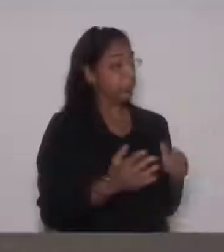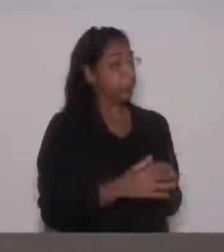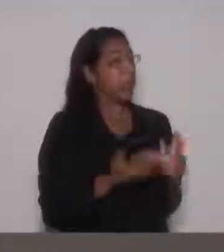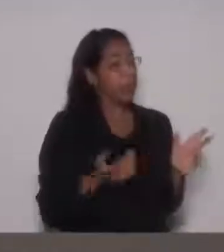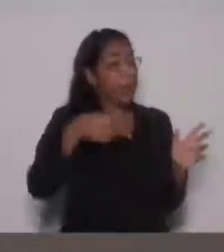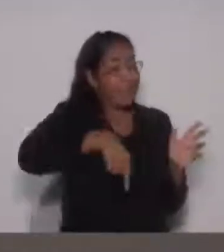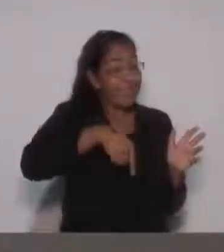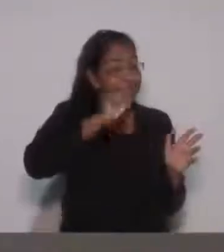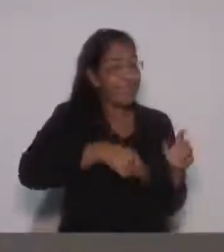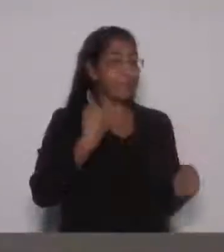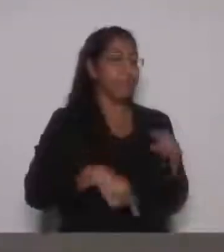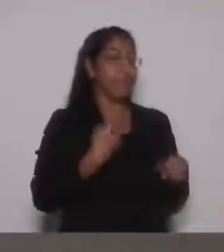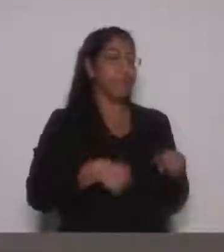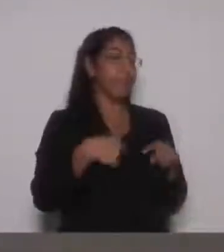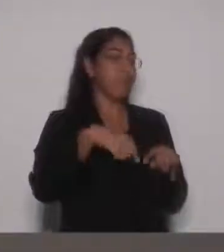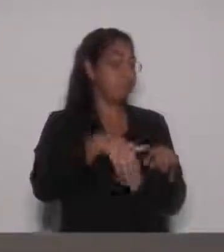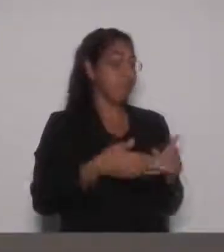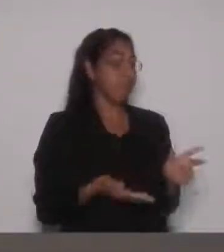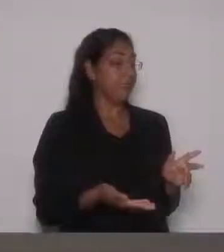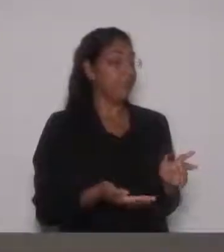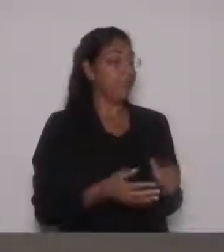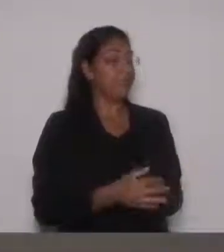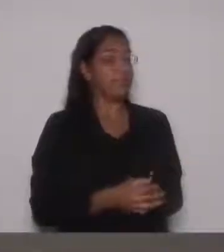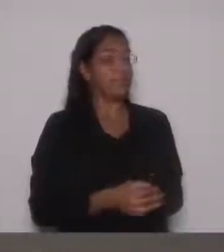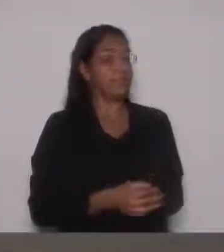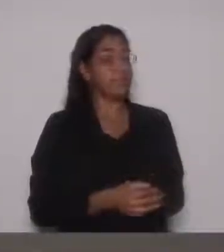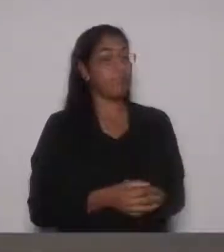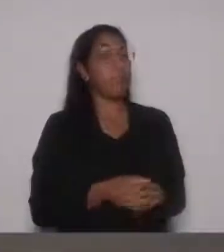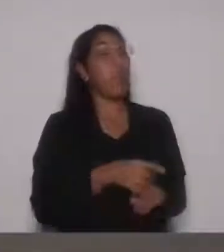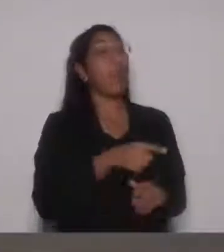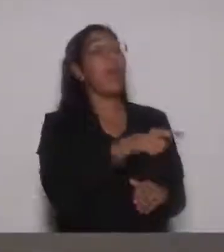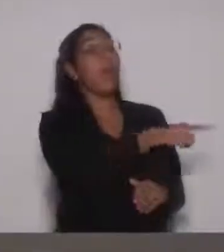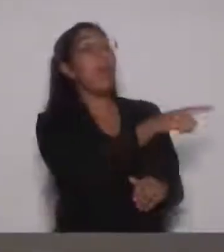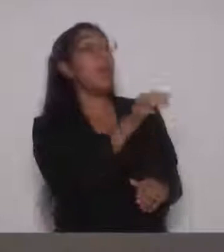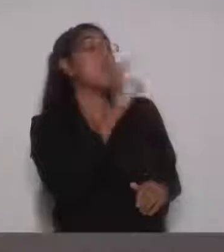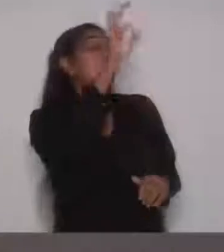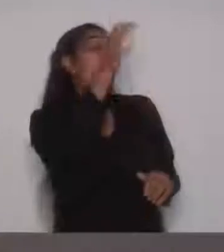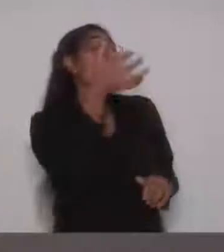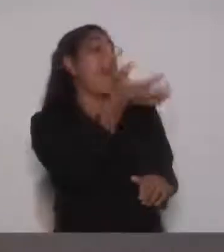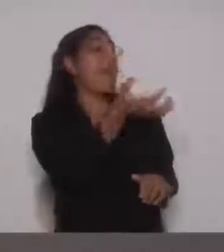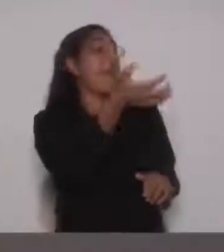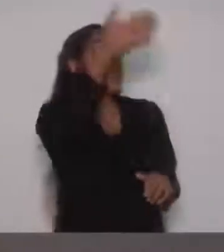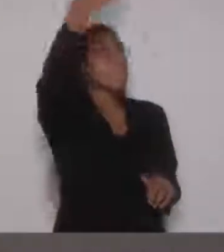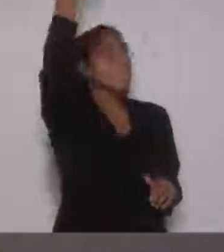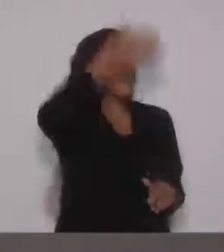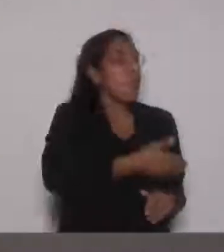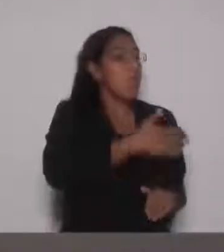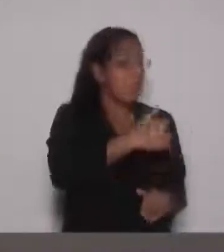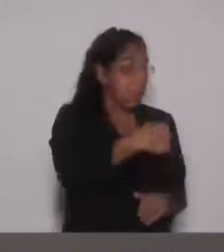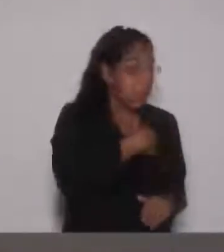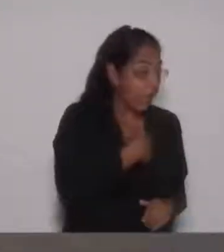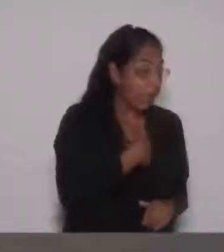é lugar de discussão. E o dia que algum de vocês provarem que eu